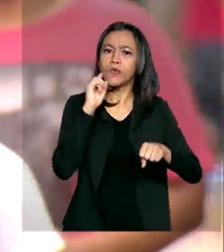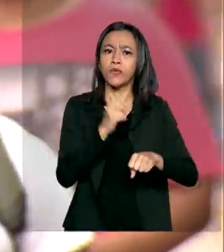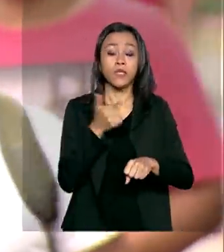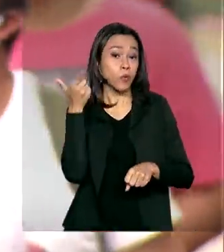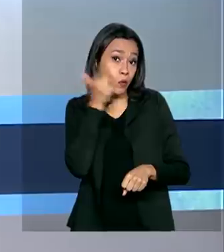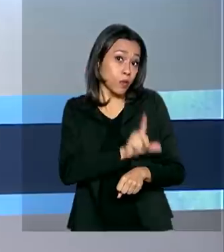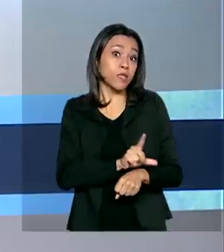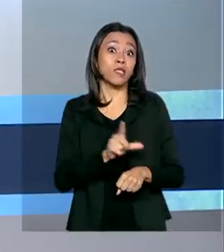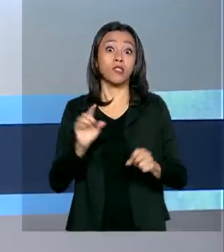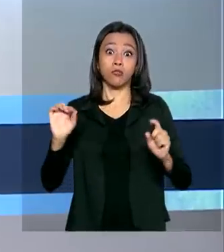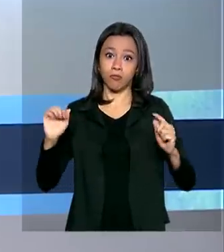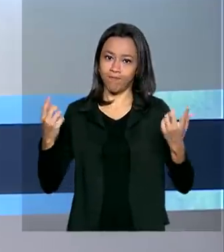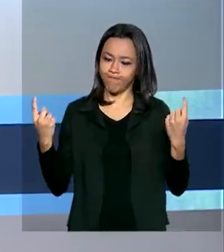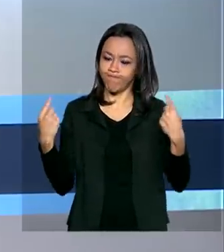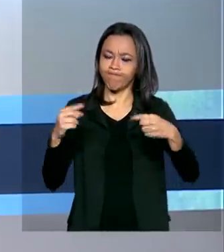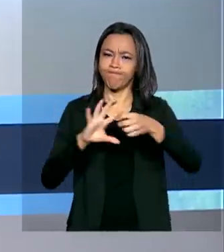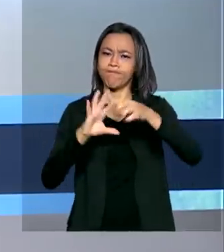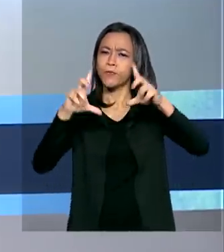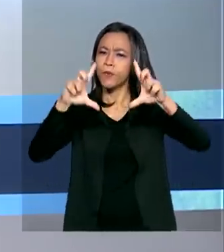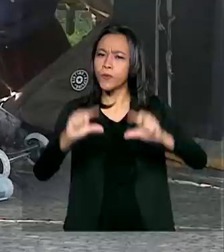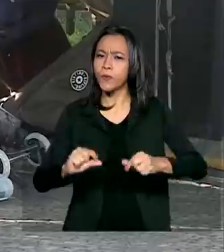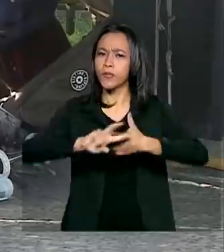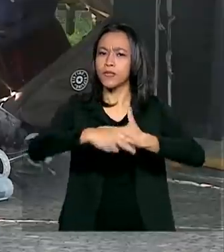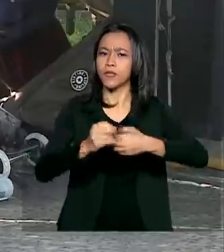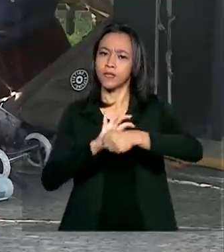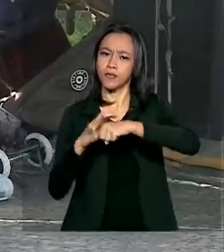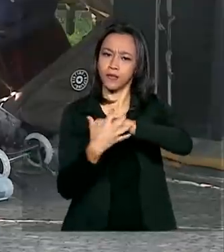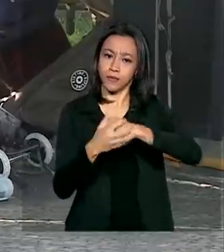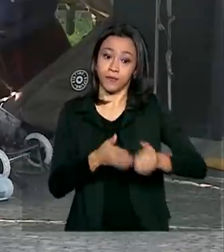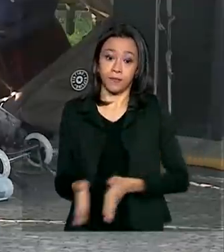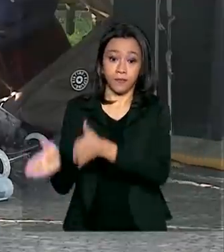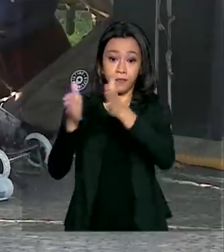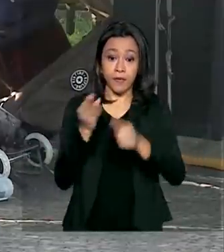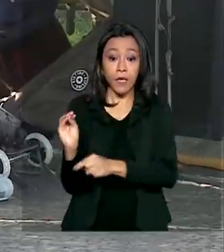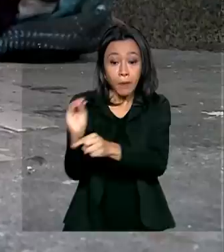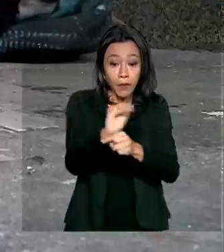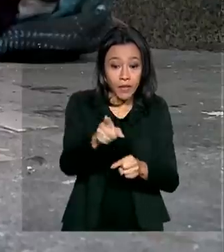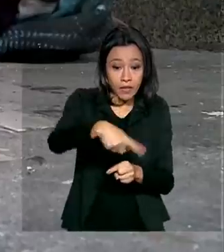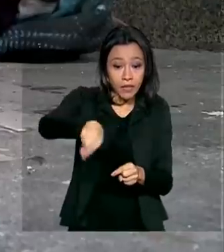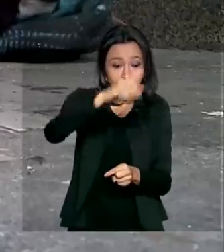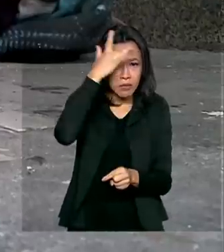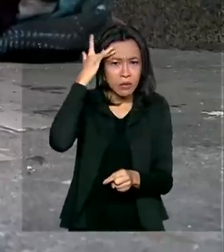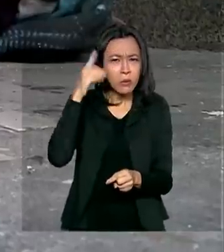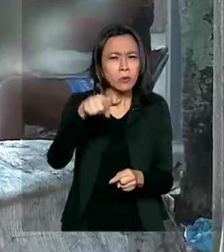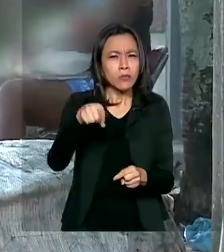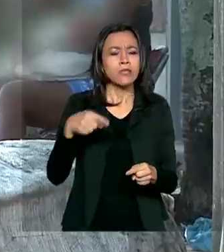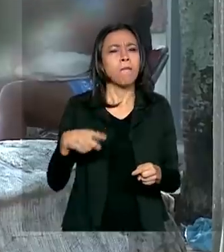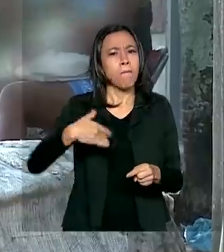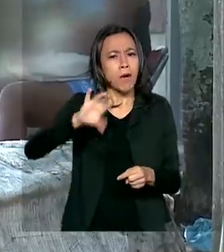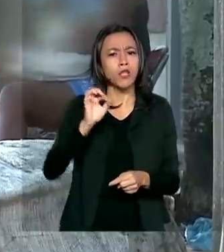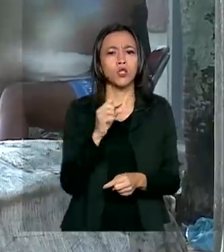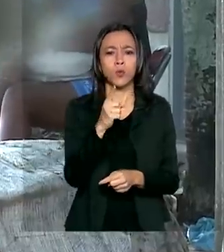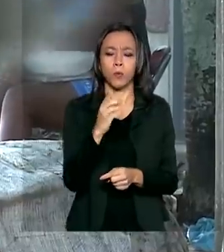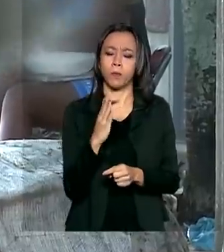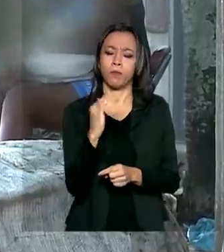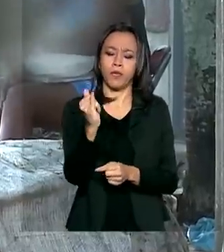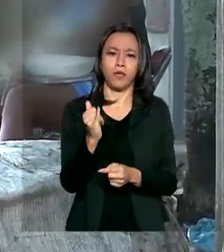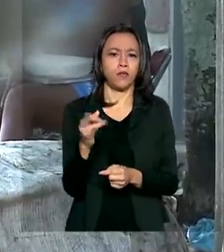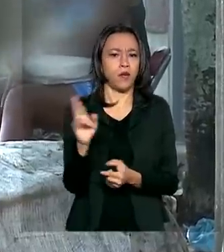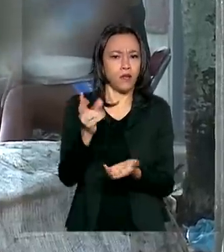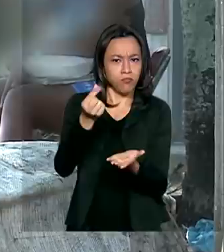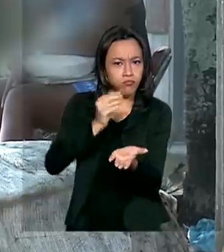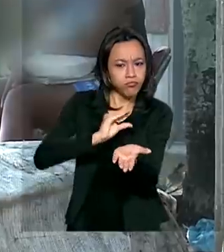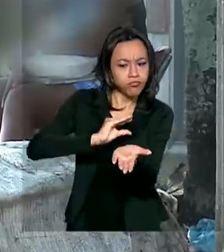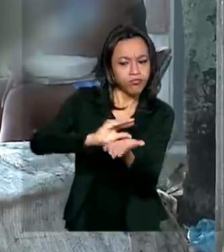do coronavírus. E para reforçar a proteção de vulneráveis, vão ser investidos mais de um bilhão de reais no